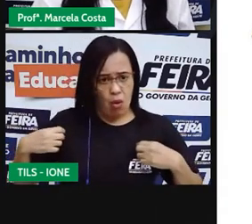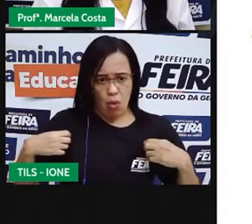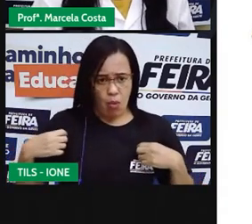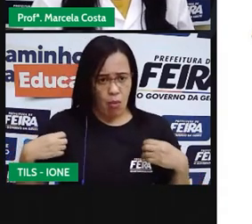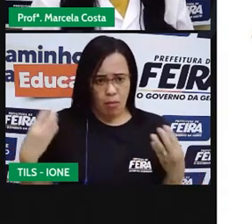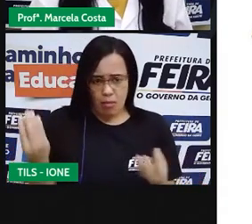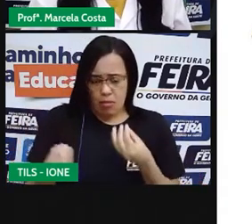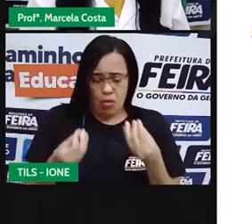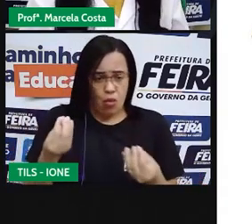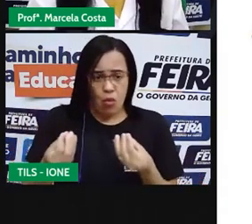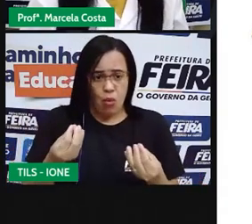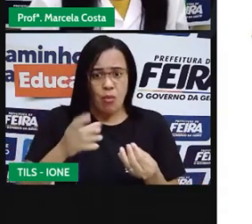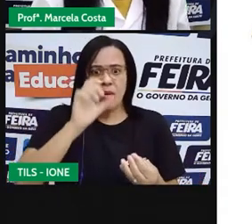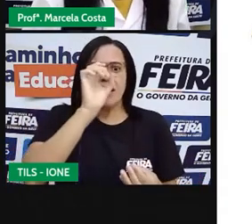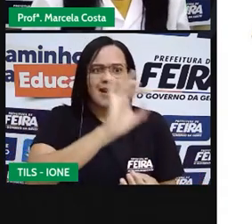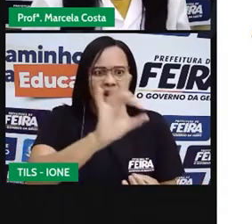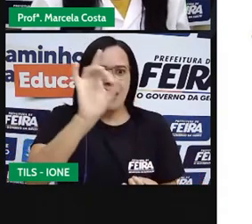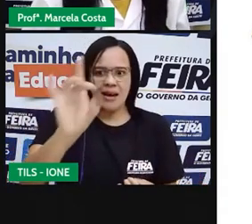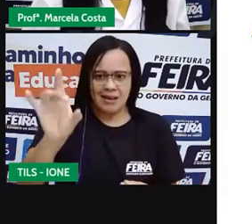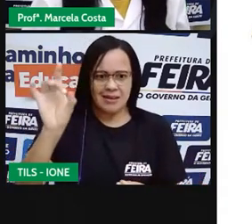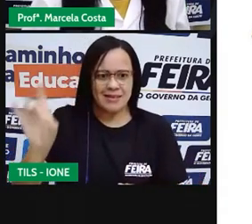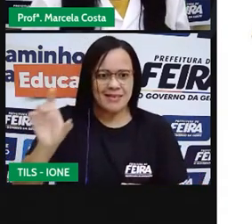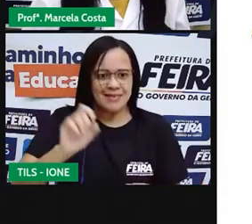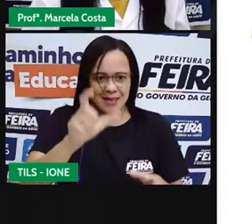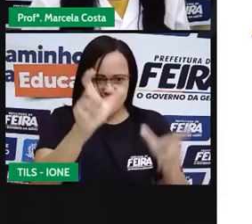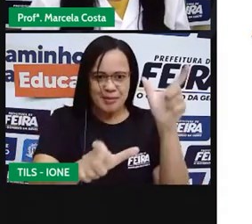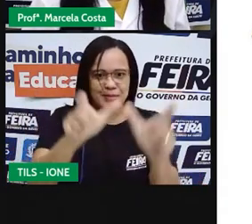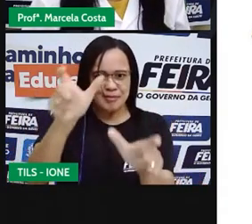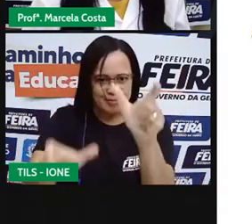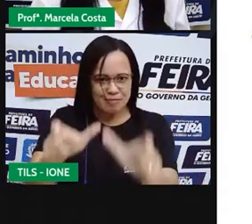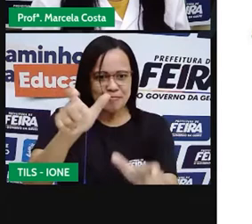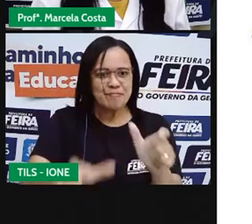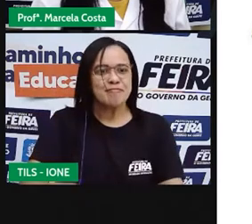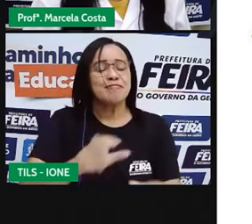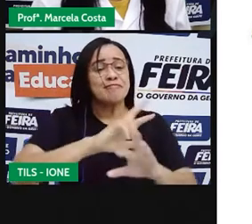vestimenta de cada personagem também é diferente, não isso?